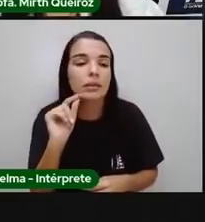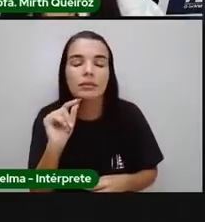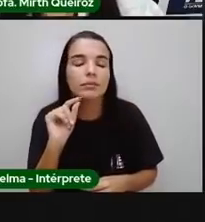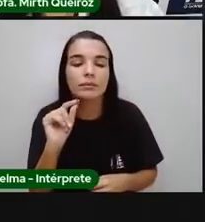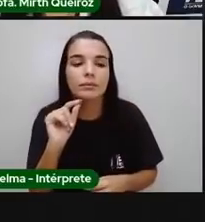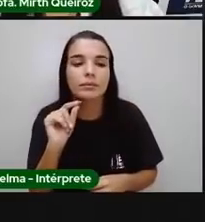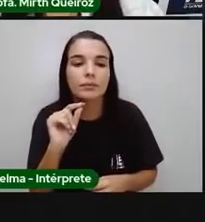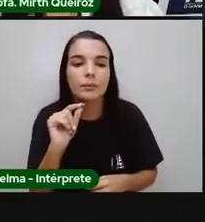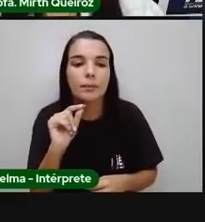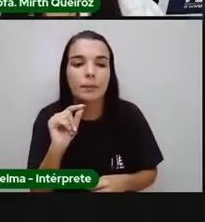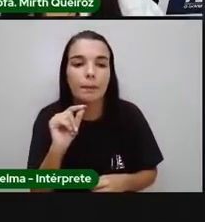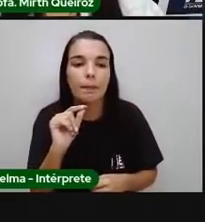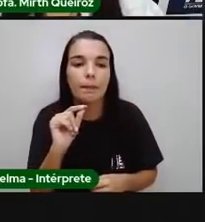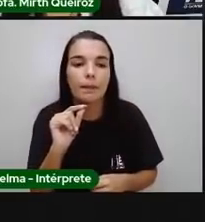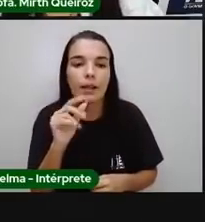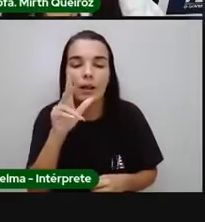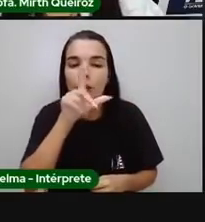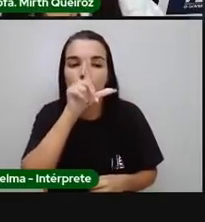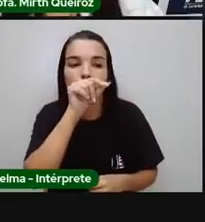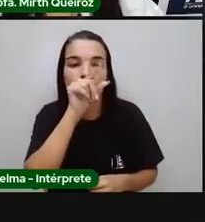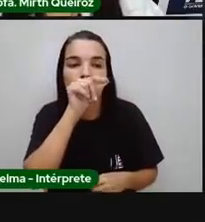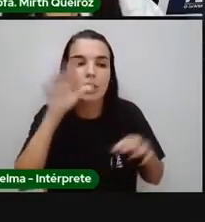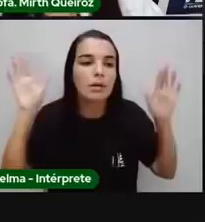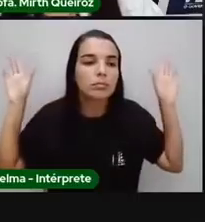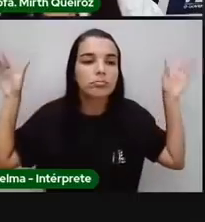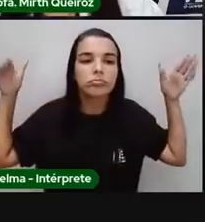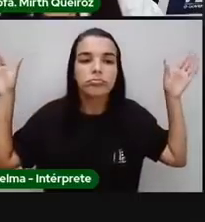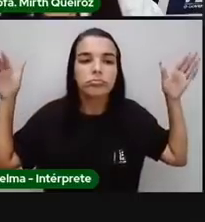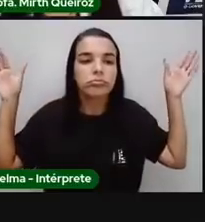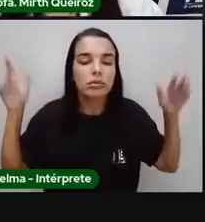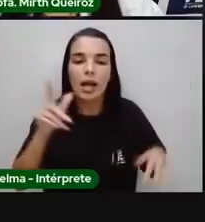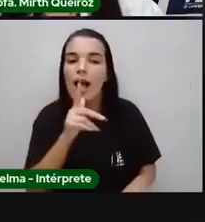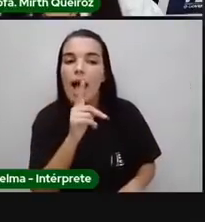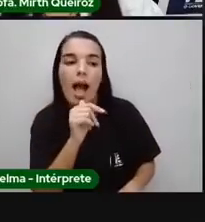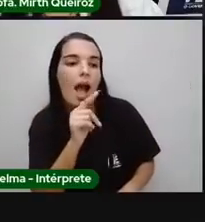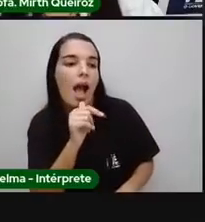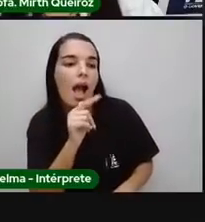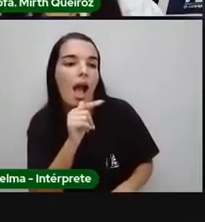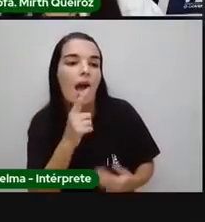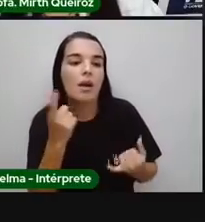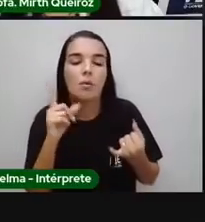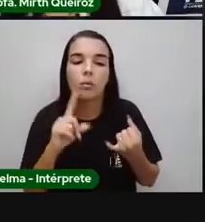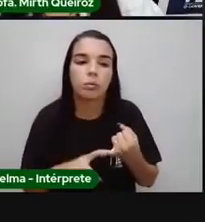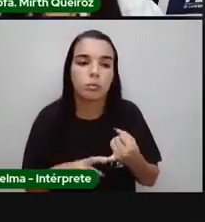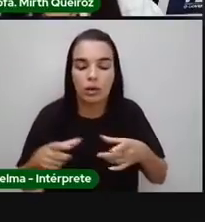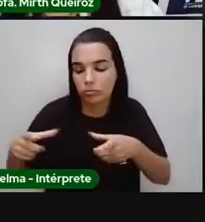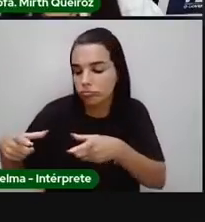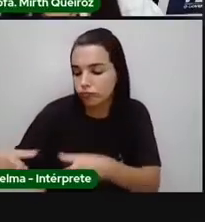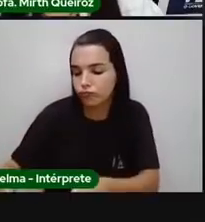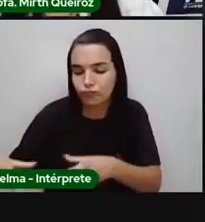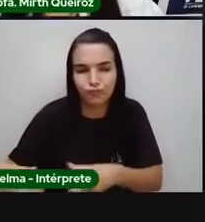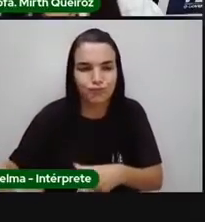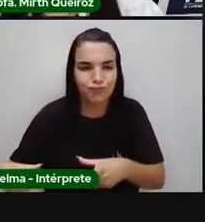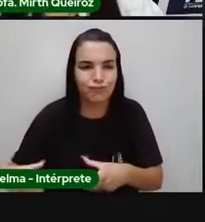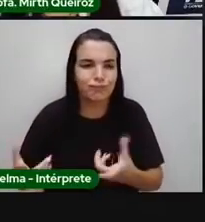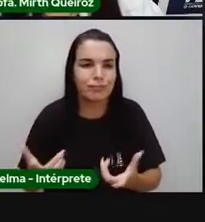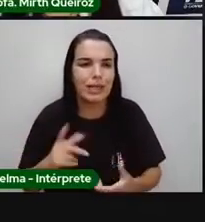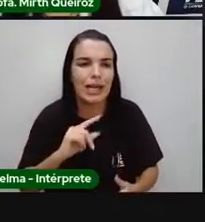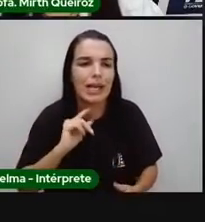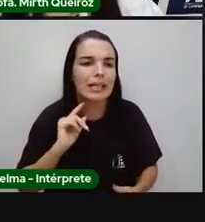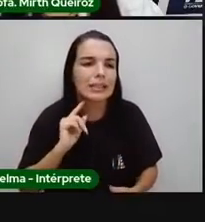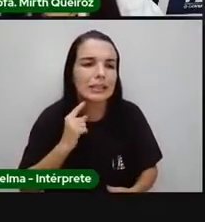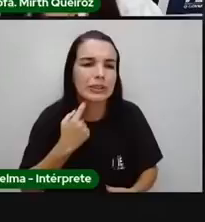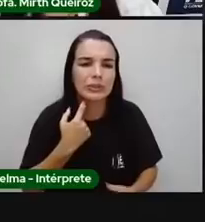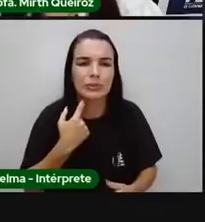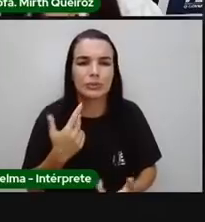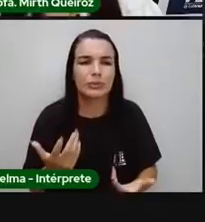Vamos supor que um pássaro tomou água em uma poça ali, aquela poça de